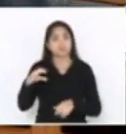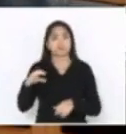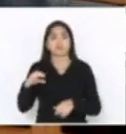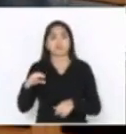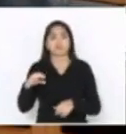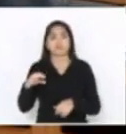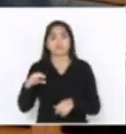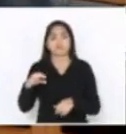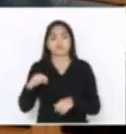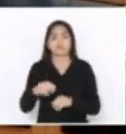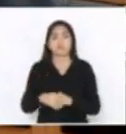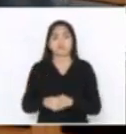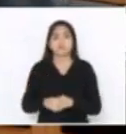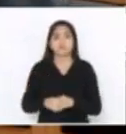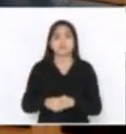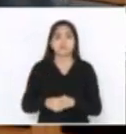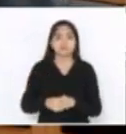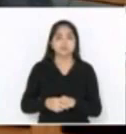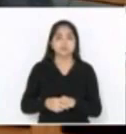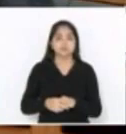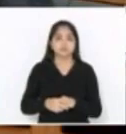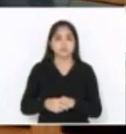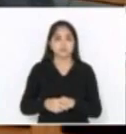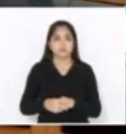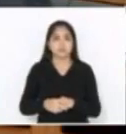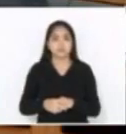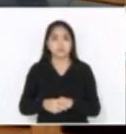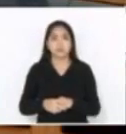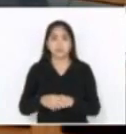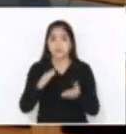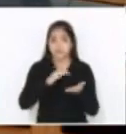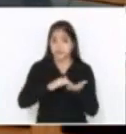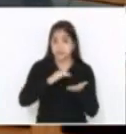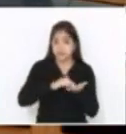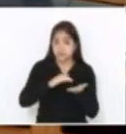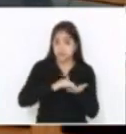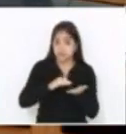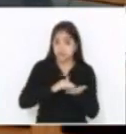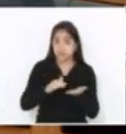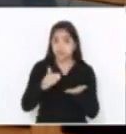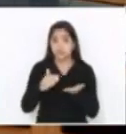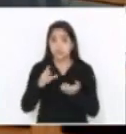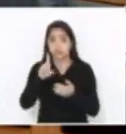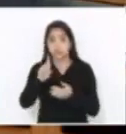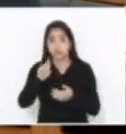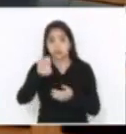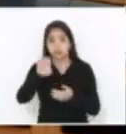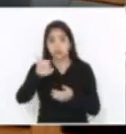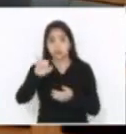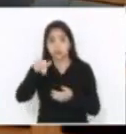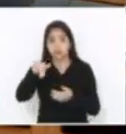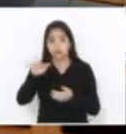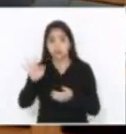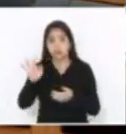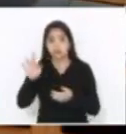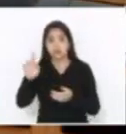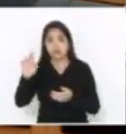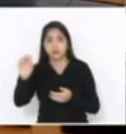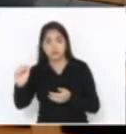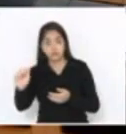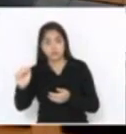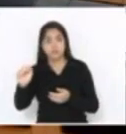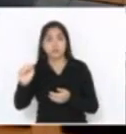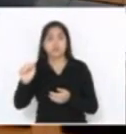claro que pelo órgão, pela secretaria e pelo DIFRA, que prioritariamente